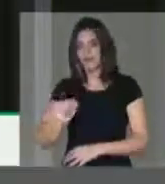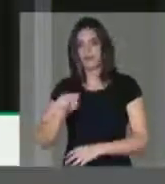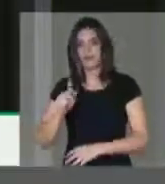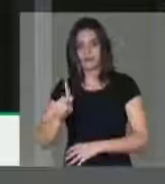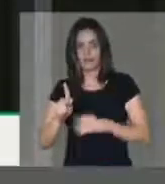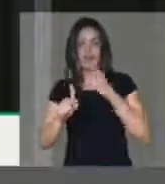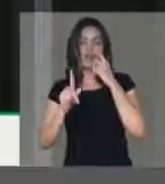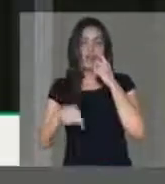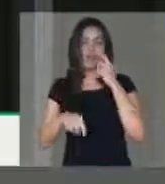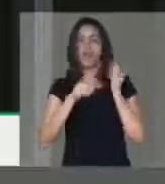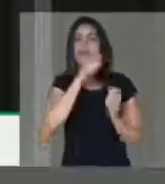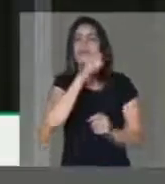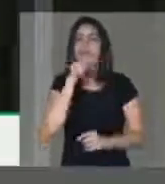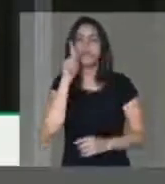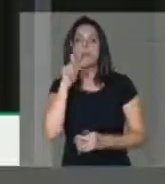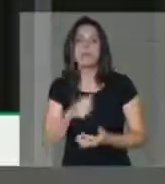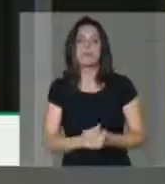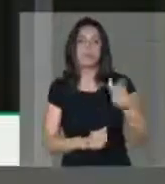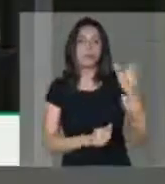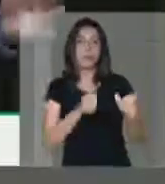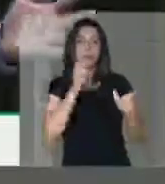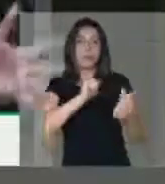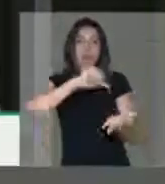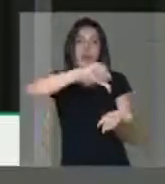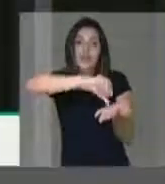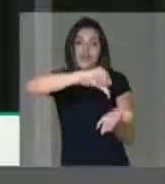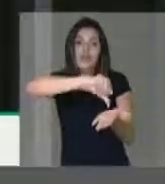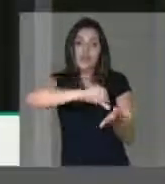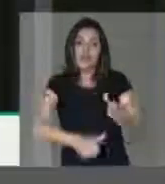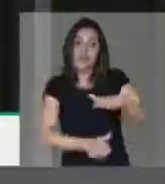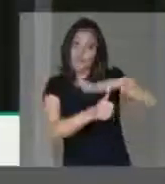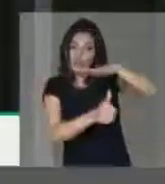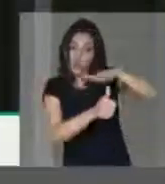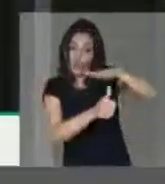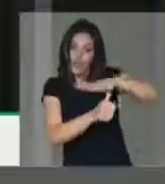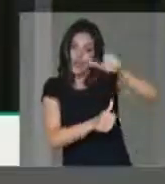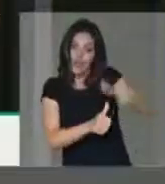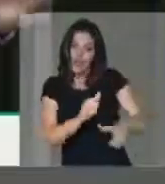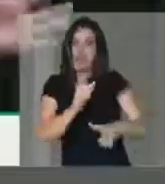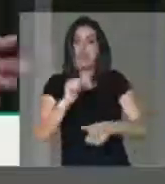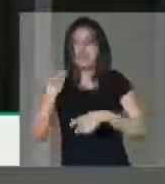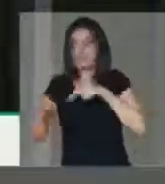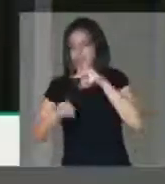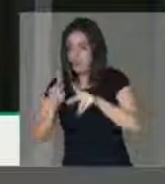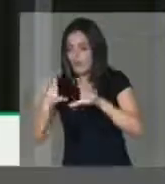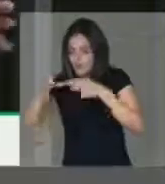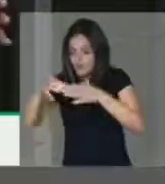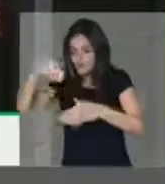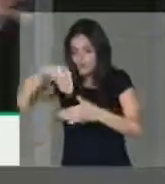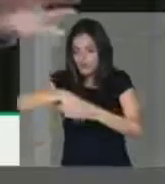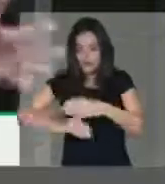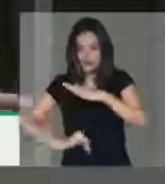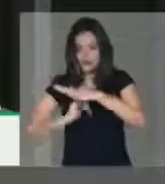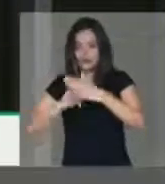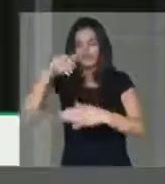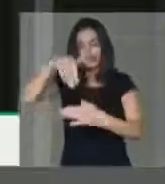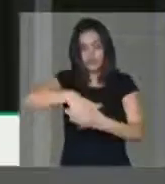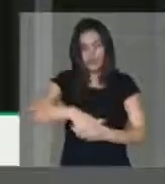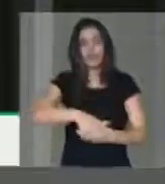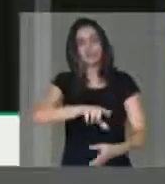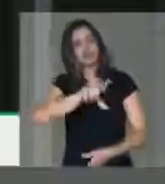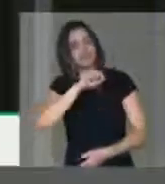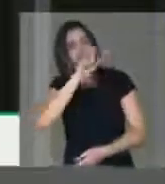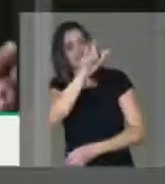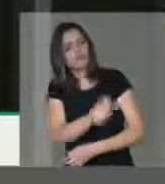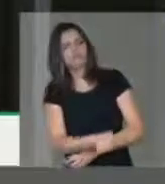Participei da posse da reitora, que foi eleita pela comunidade escolar, e todos os diretores também foram igualmente